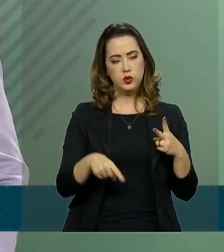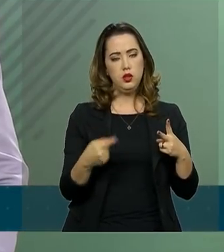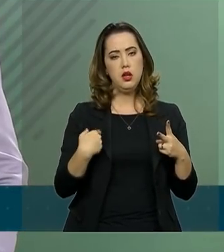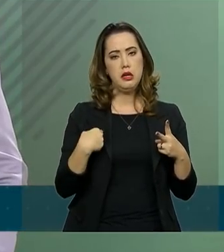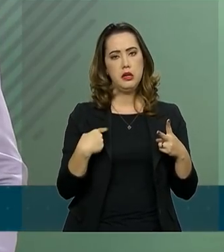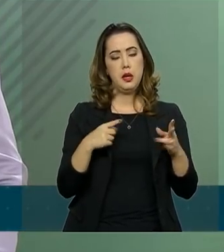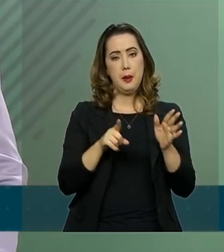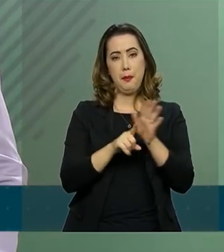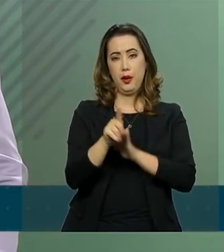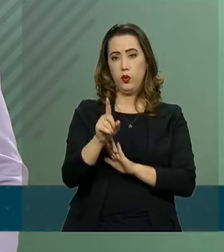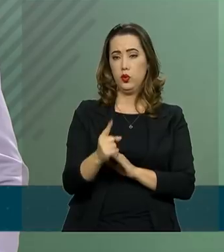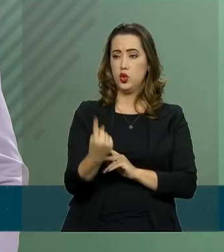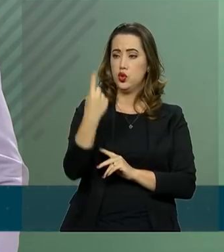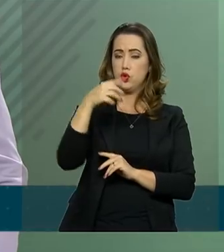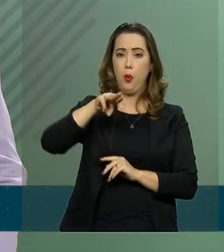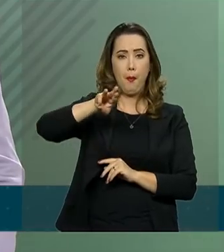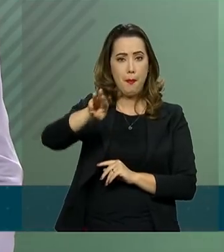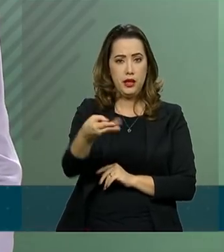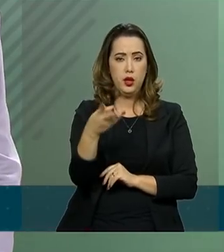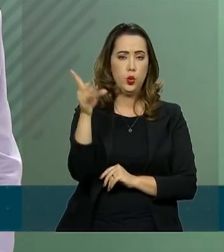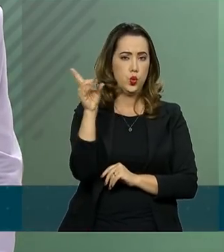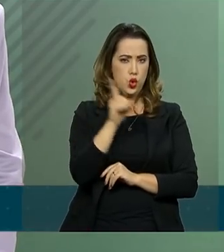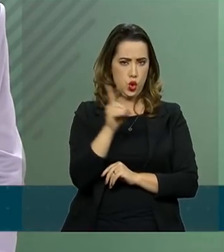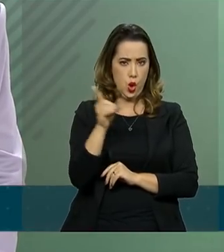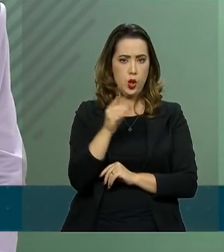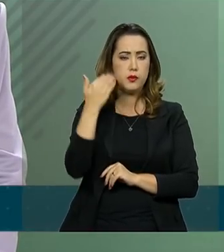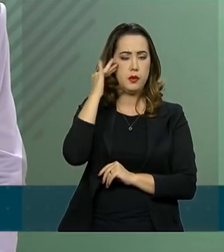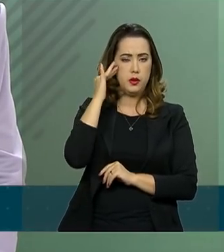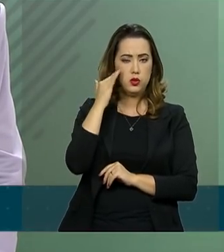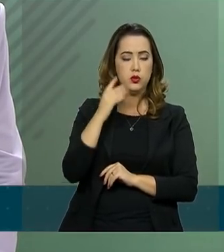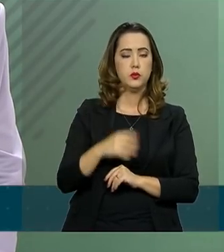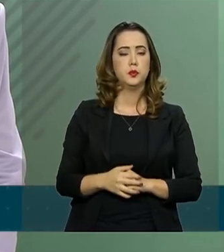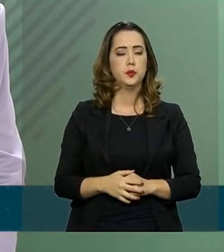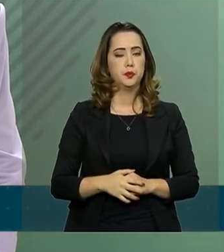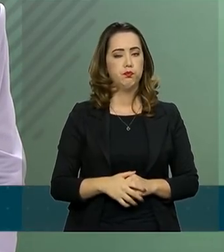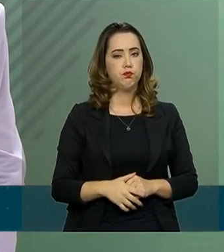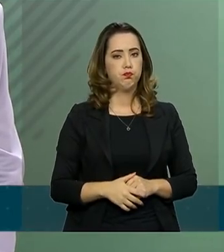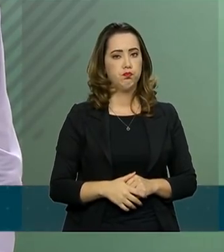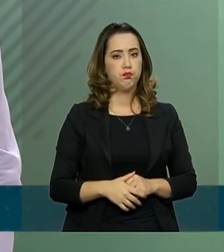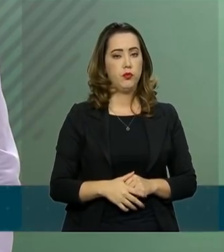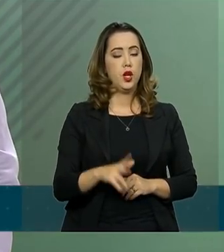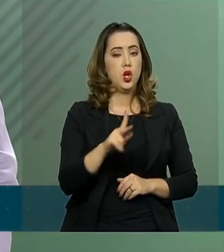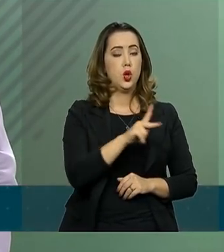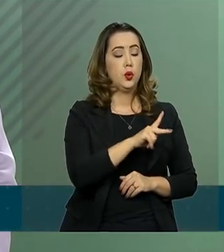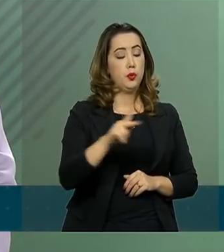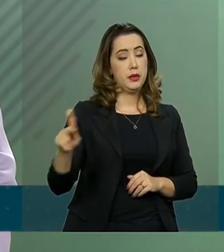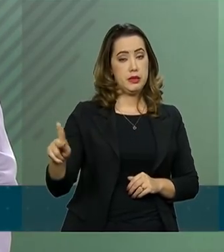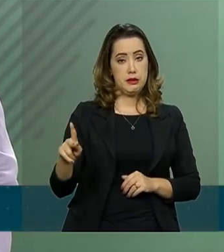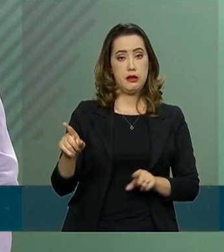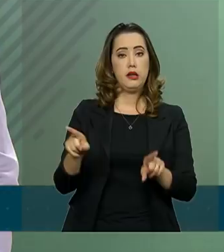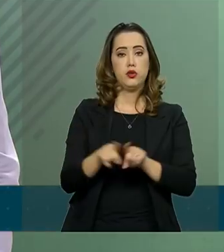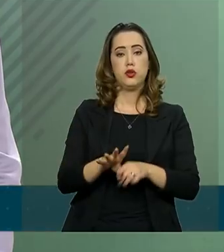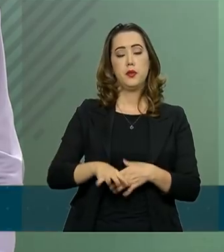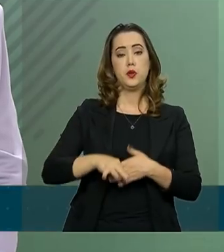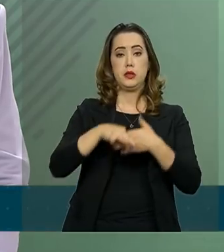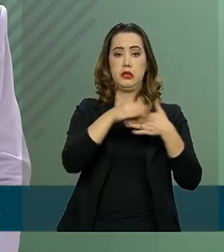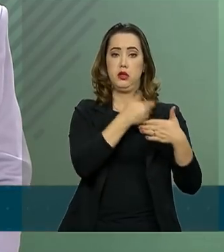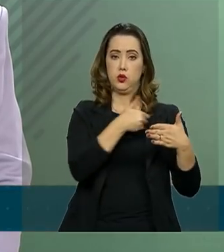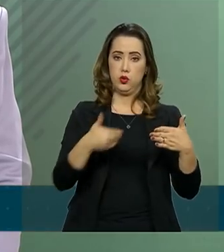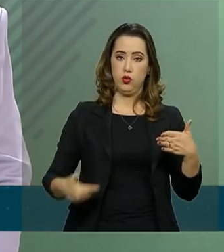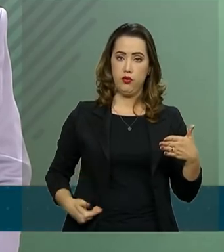pergunta de um milhão de dólares, que eu estou entendendo, o presidente, os líderes do governo no Congresso